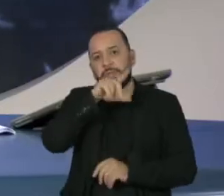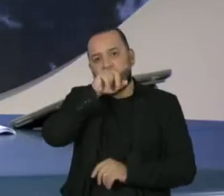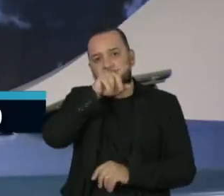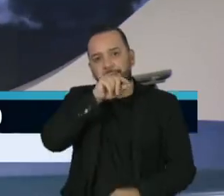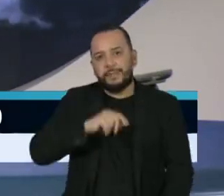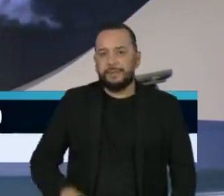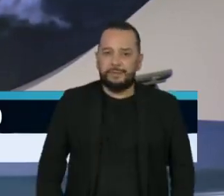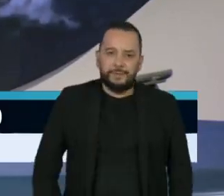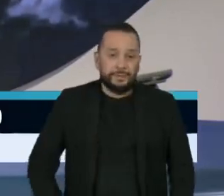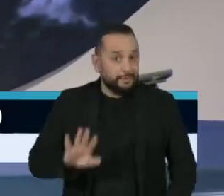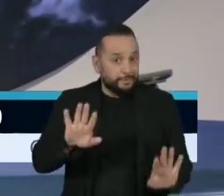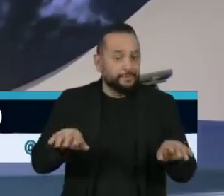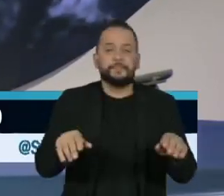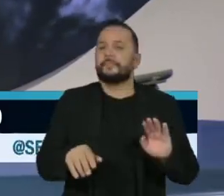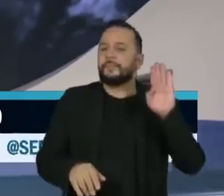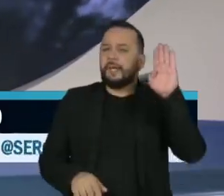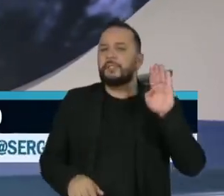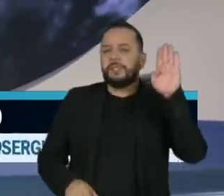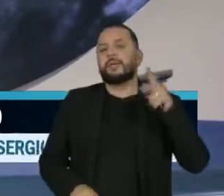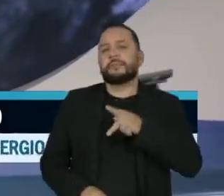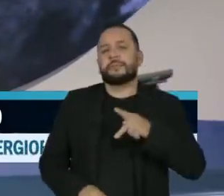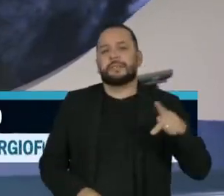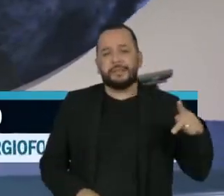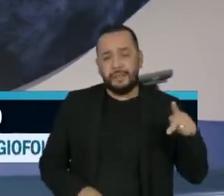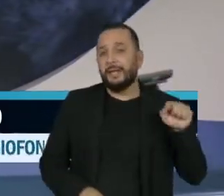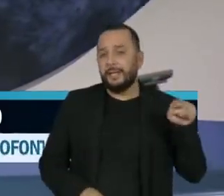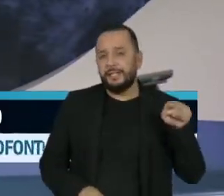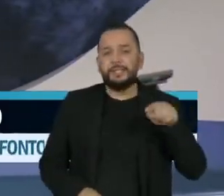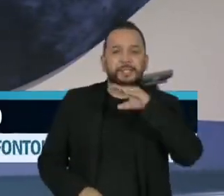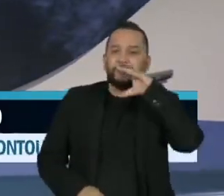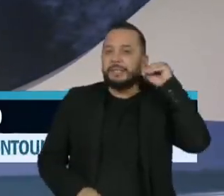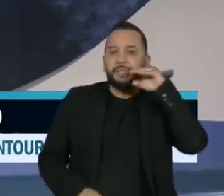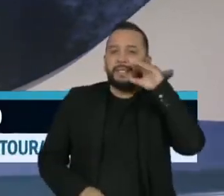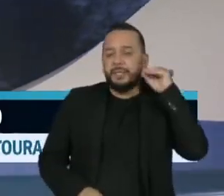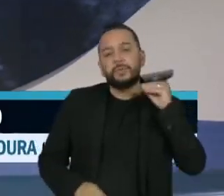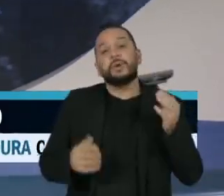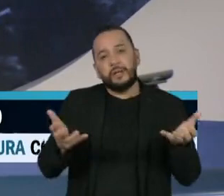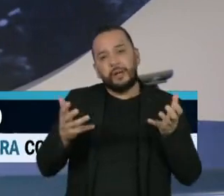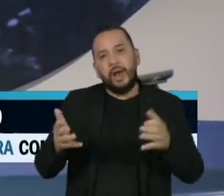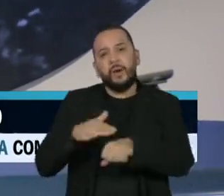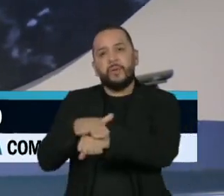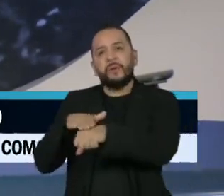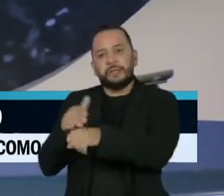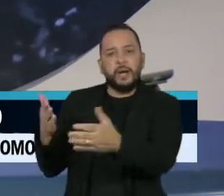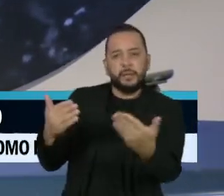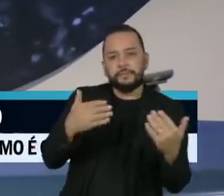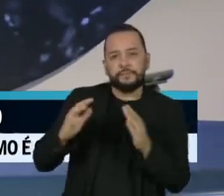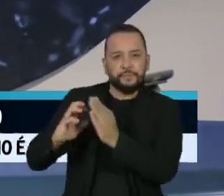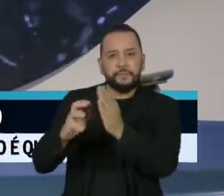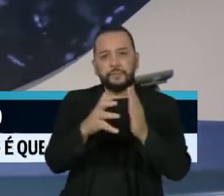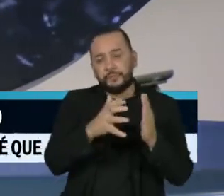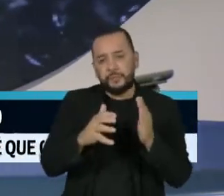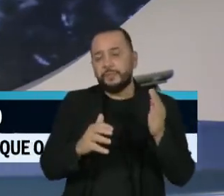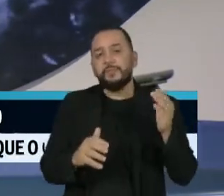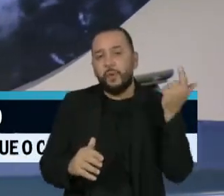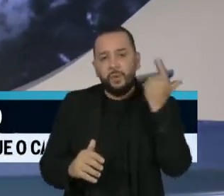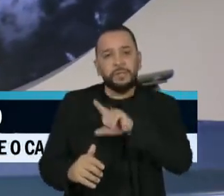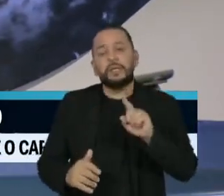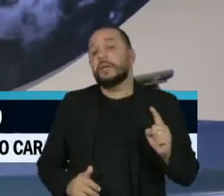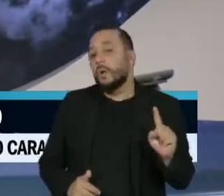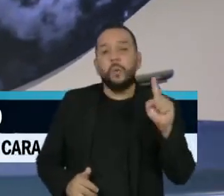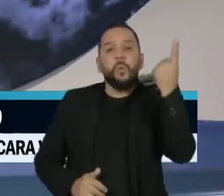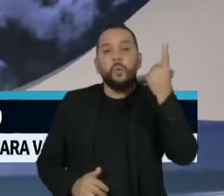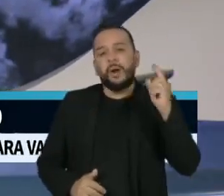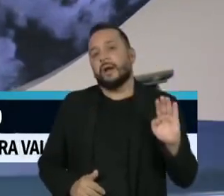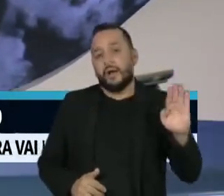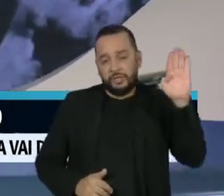O presidenciável Ciro Gomes, do PDT, decide conversar com outros partidos sobre a definição de um único nome para concorrer pela terceira via.